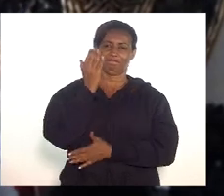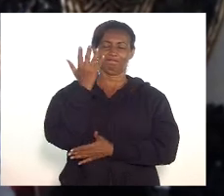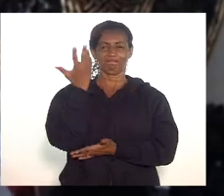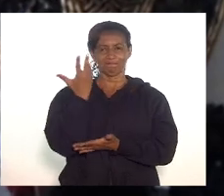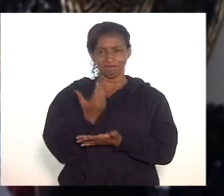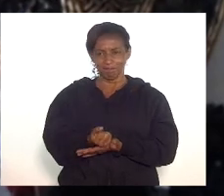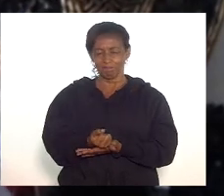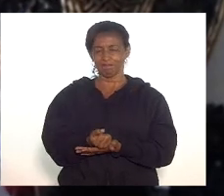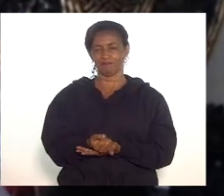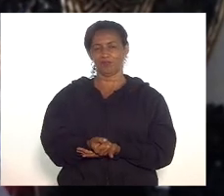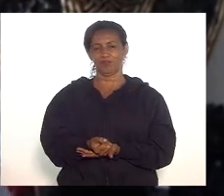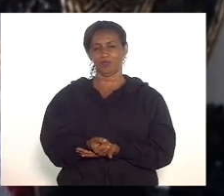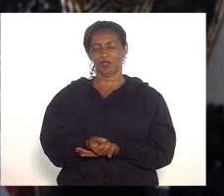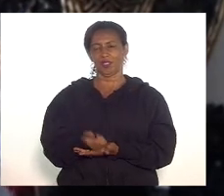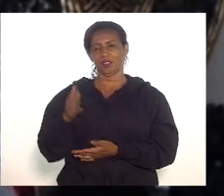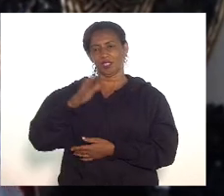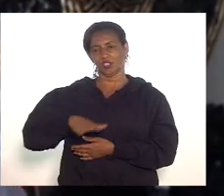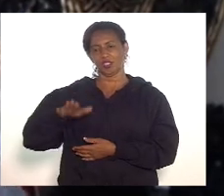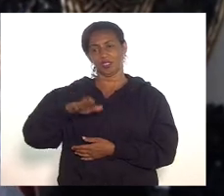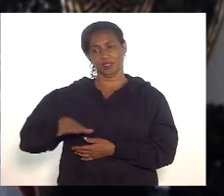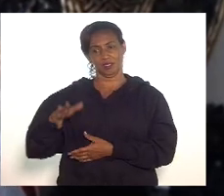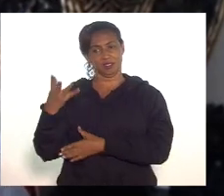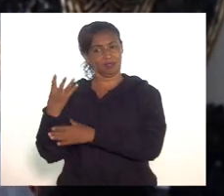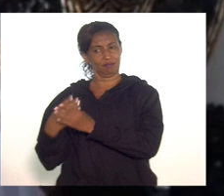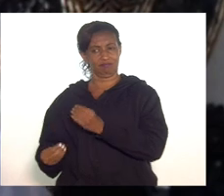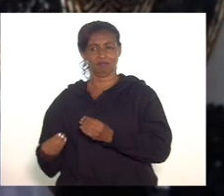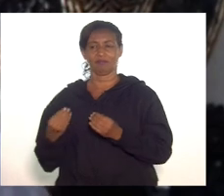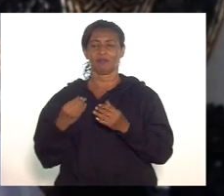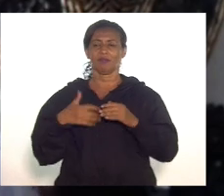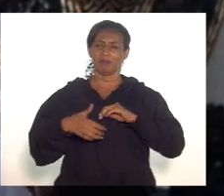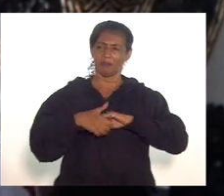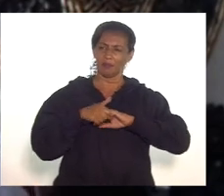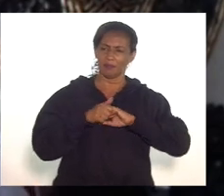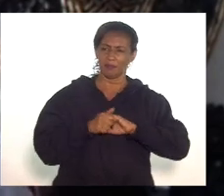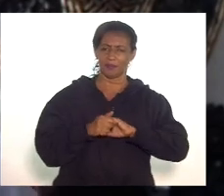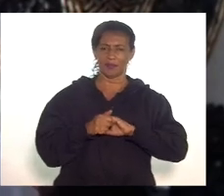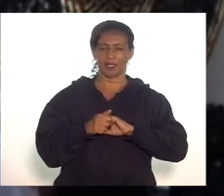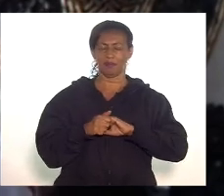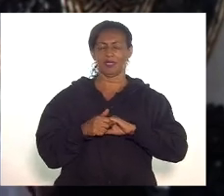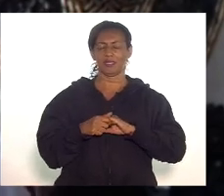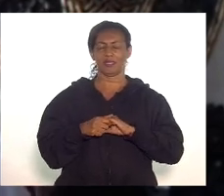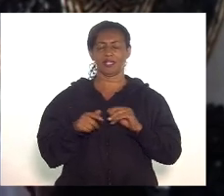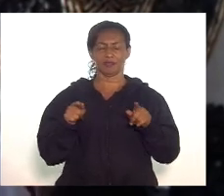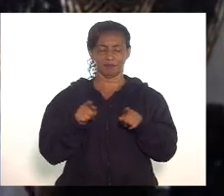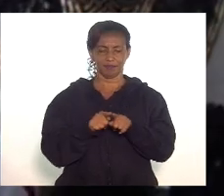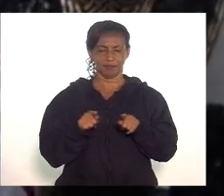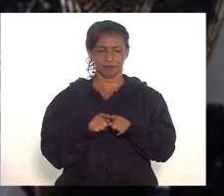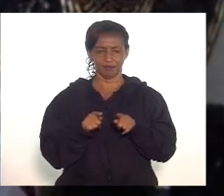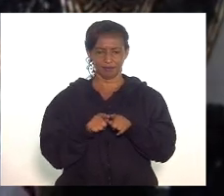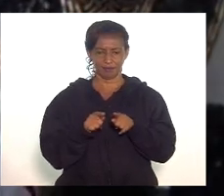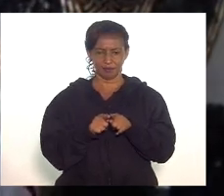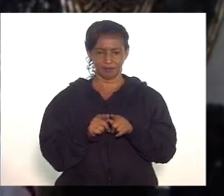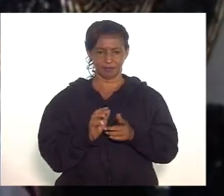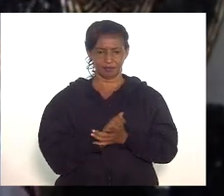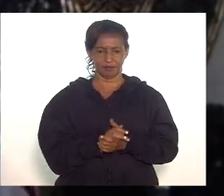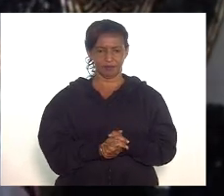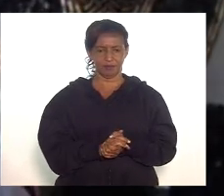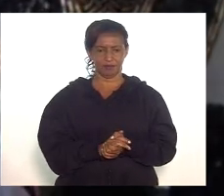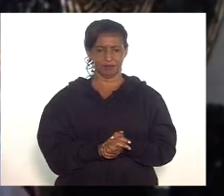da CPI das crianças desaparecidas. Parabenizar, não poderia deixar de fazê-lo,